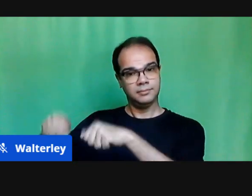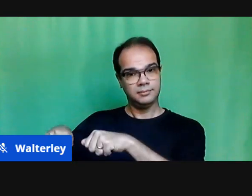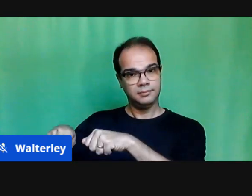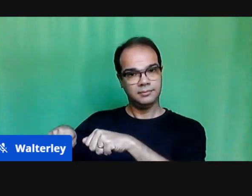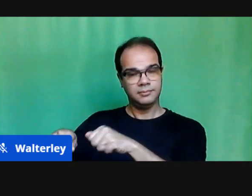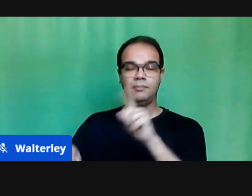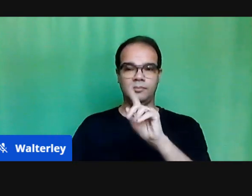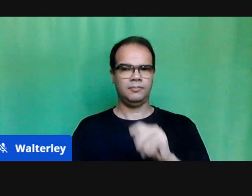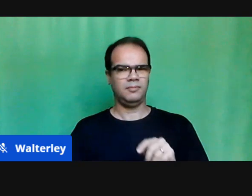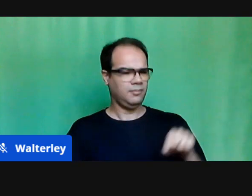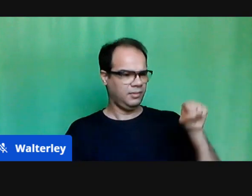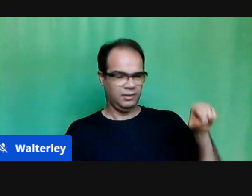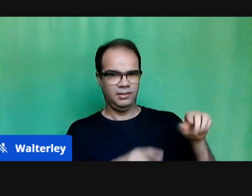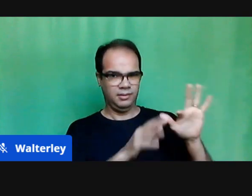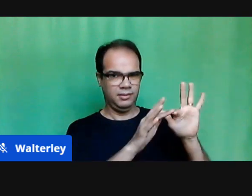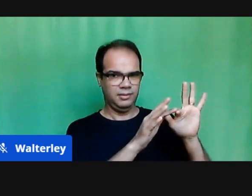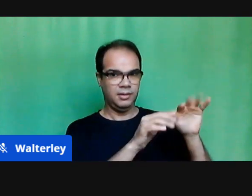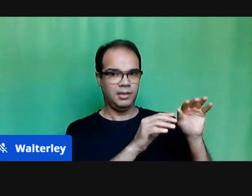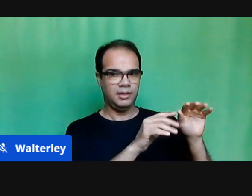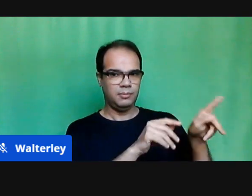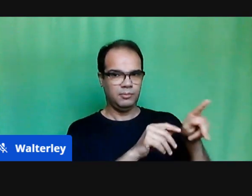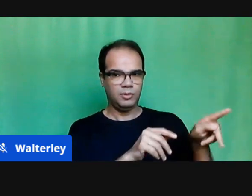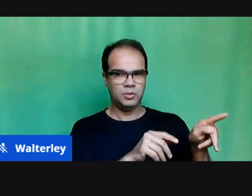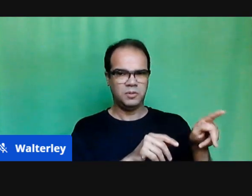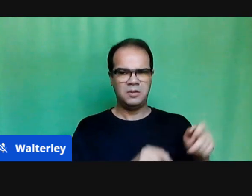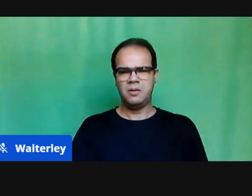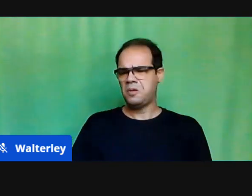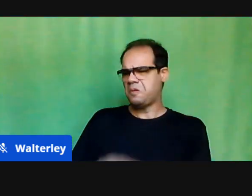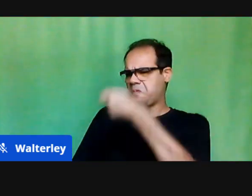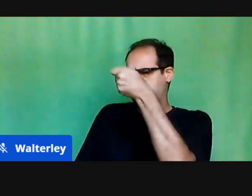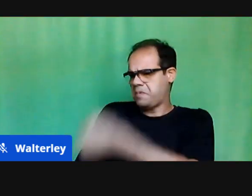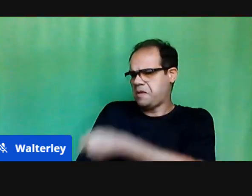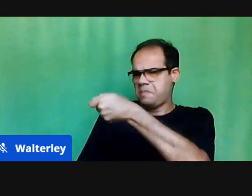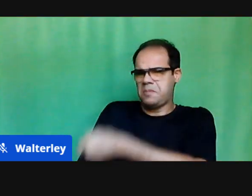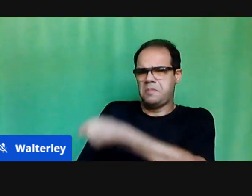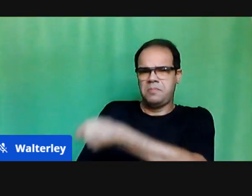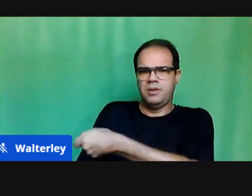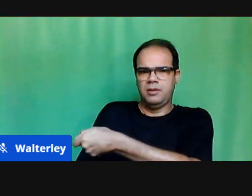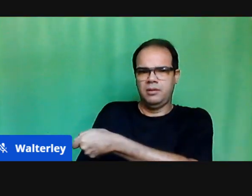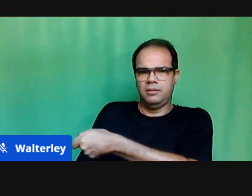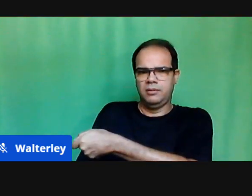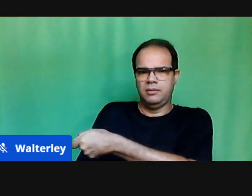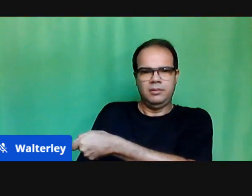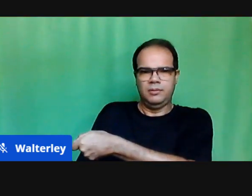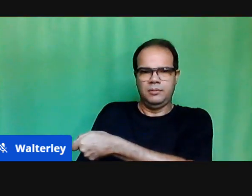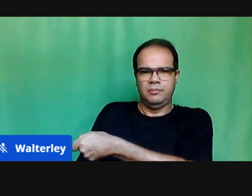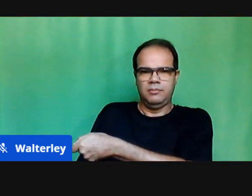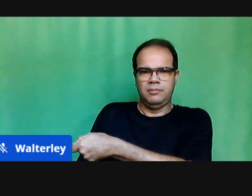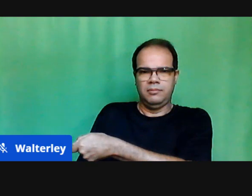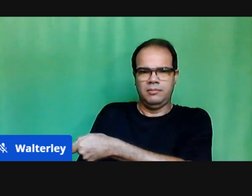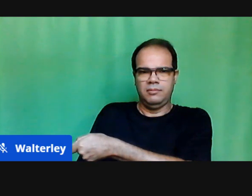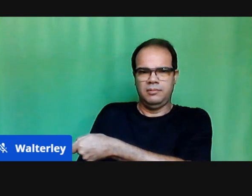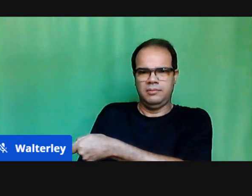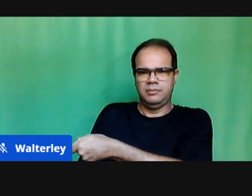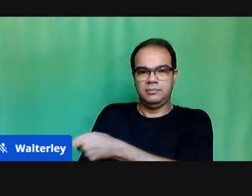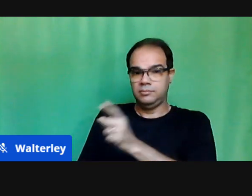falo para os professores e para a equipe pedagógica. Aqui na escola, nós não pegamos a nossa metralhadora pedagógica,